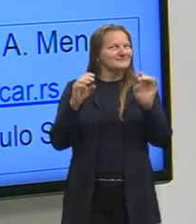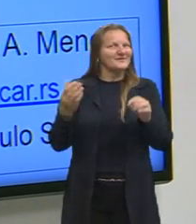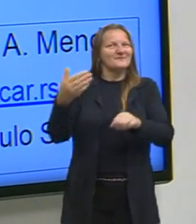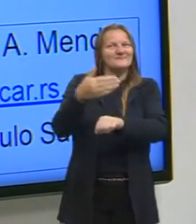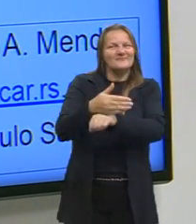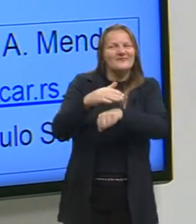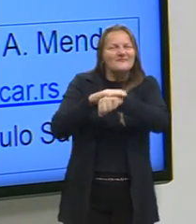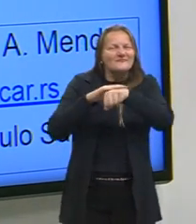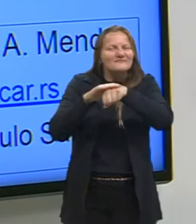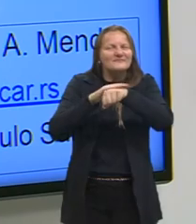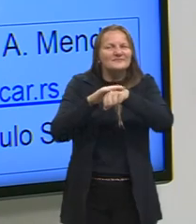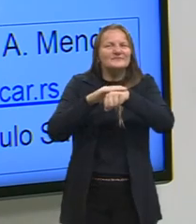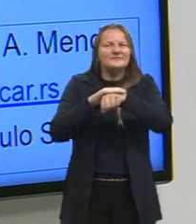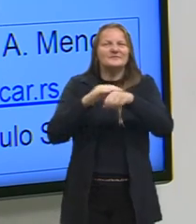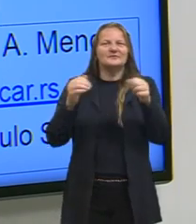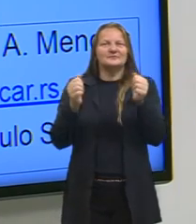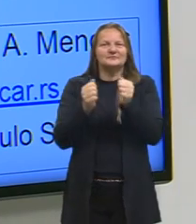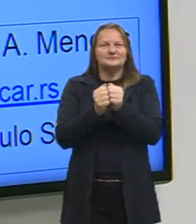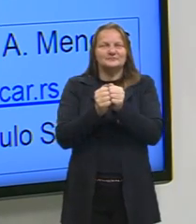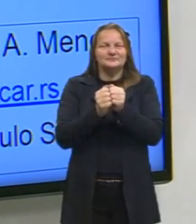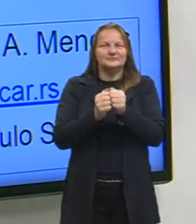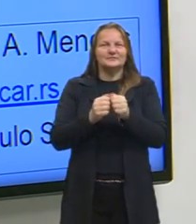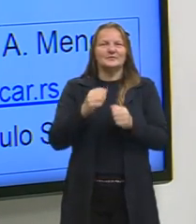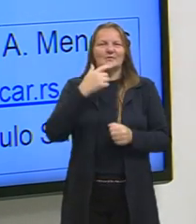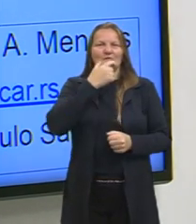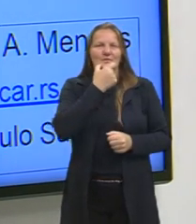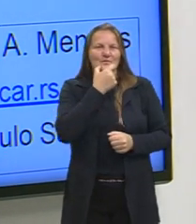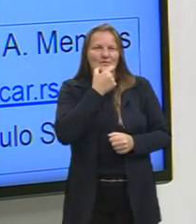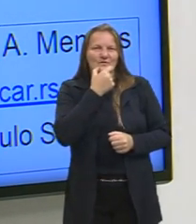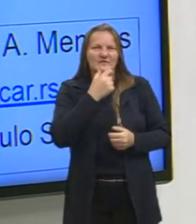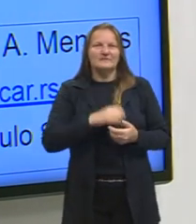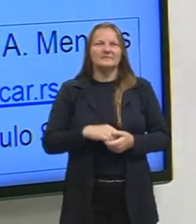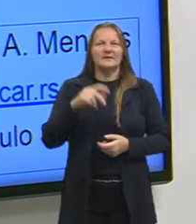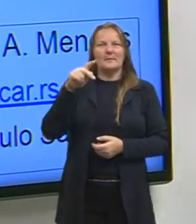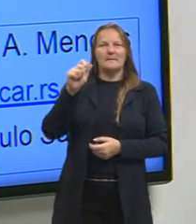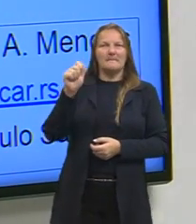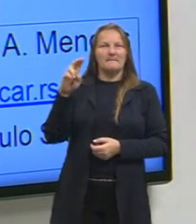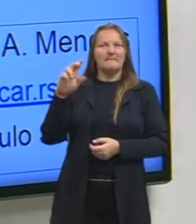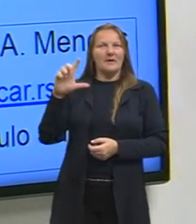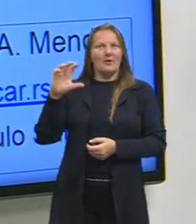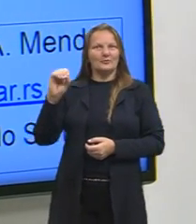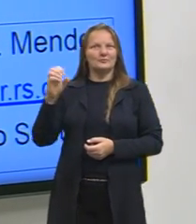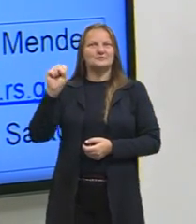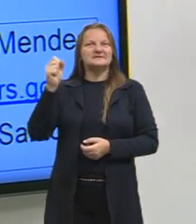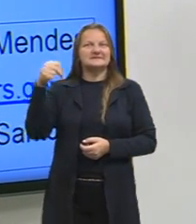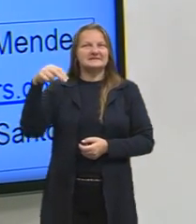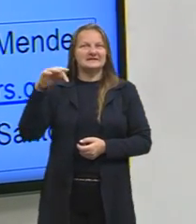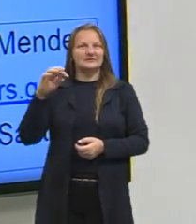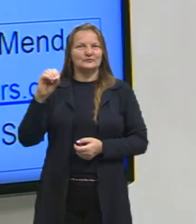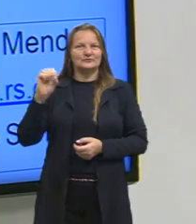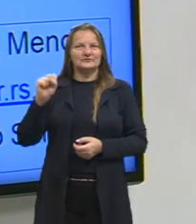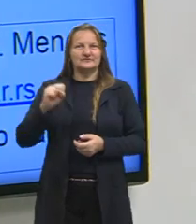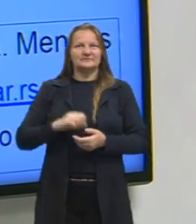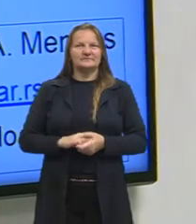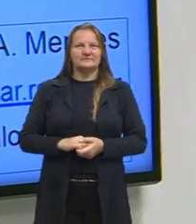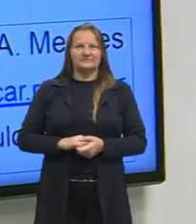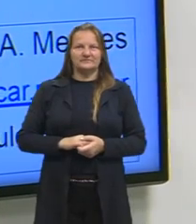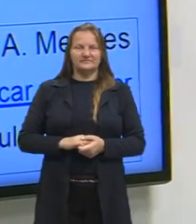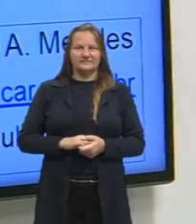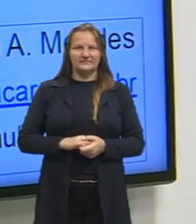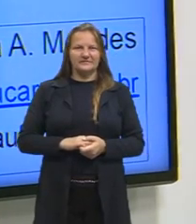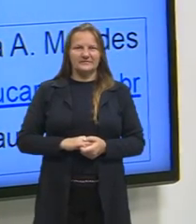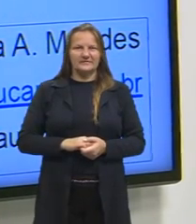conosco o curador de língua inglesa, Paulo Santos. Ele vem para nos